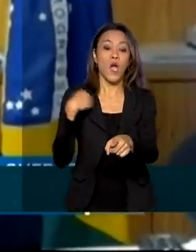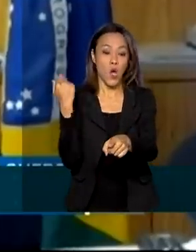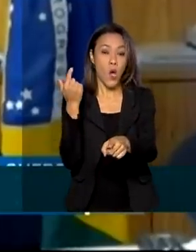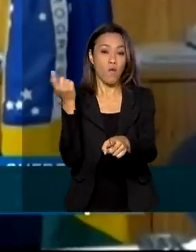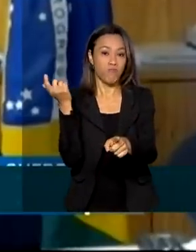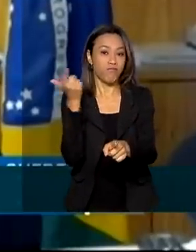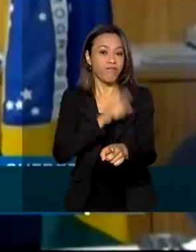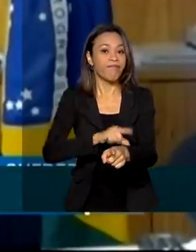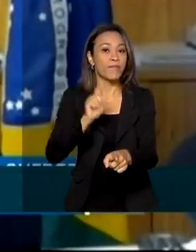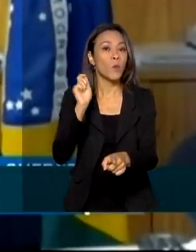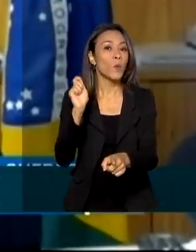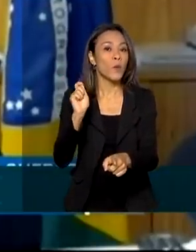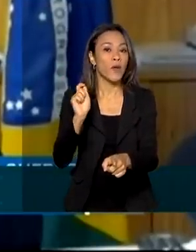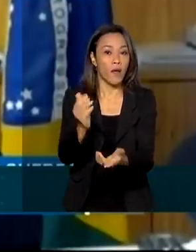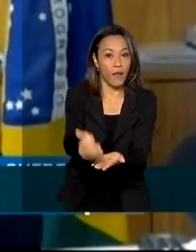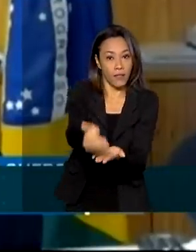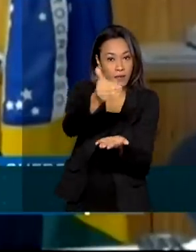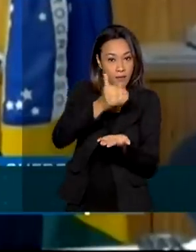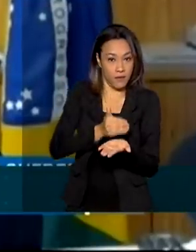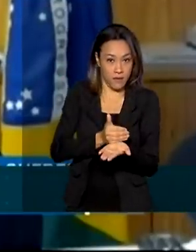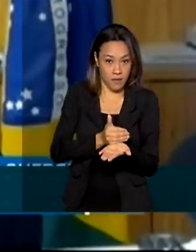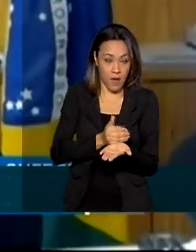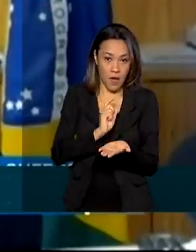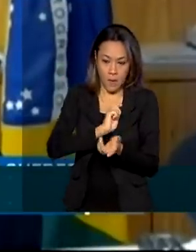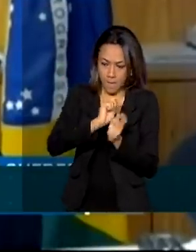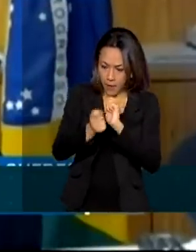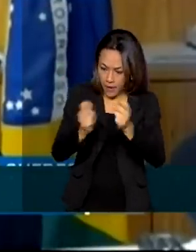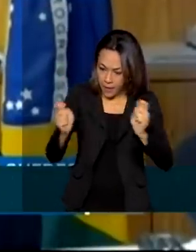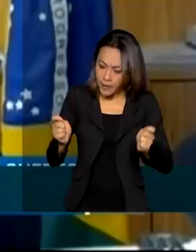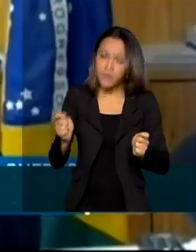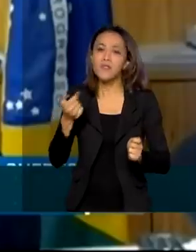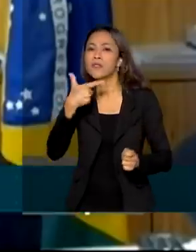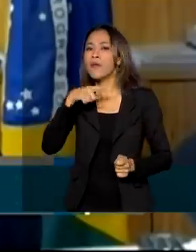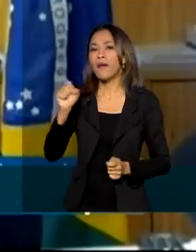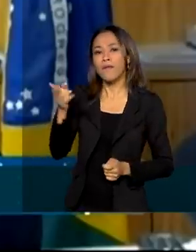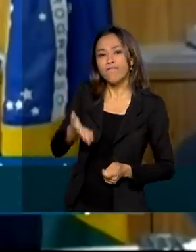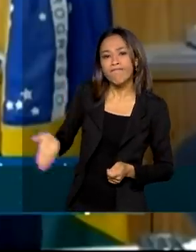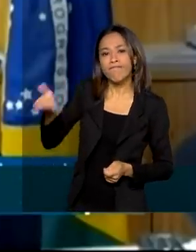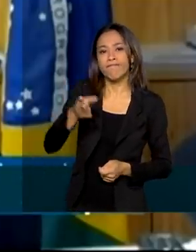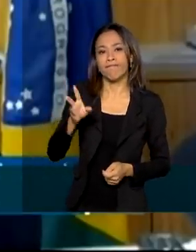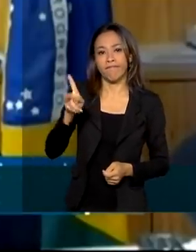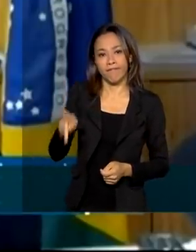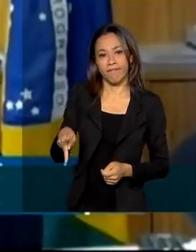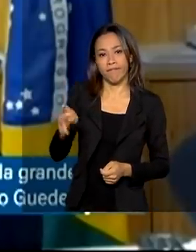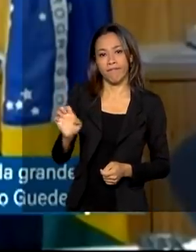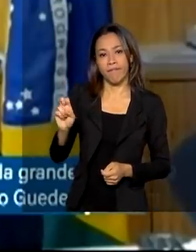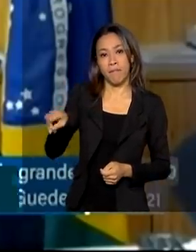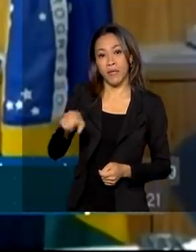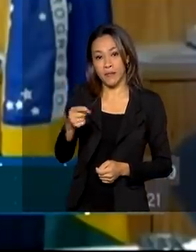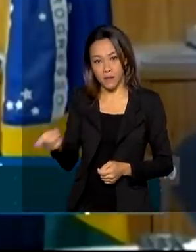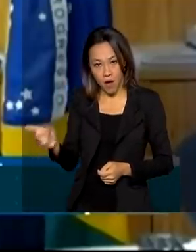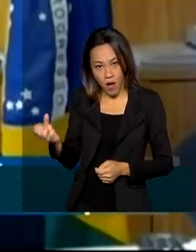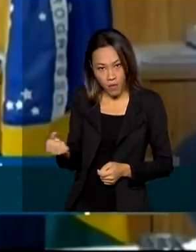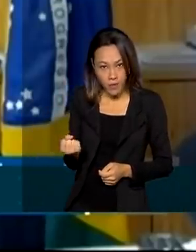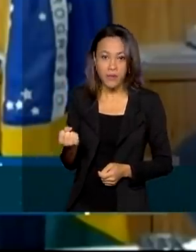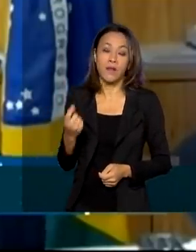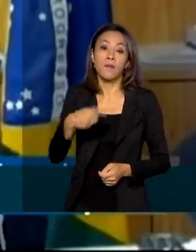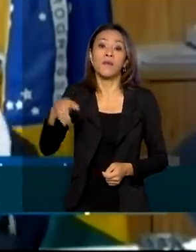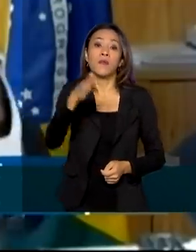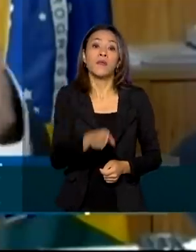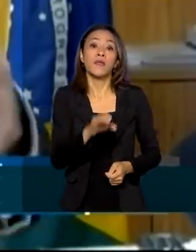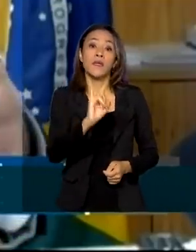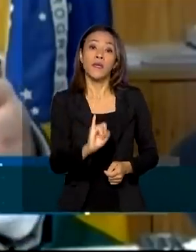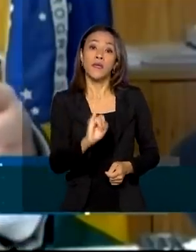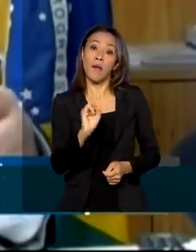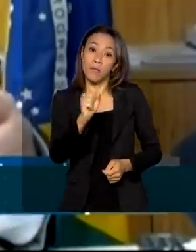dos benefícios de pensionistas, aposentados e pensionistas. Ou seja, mais 50 bilhões